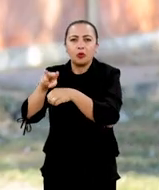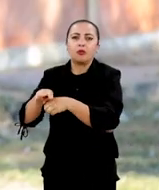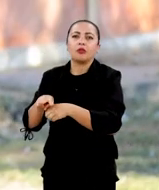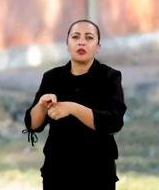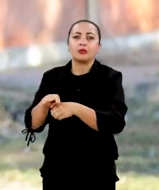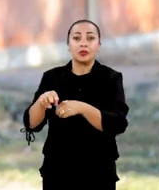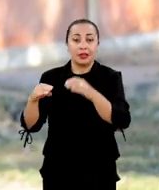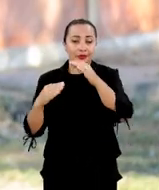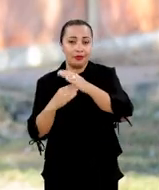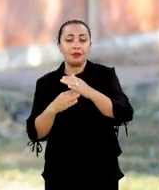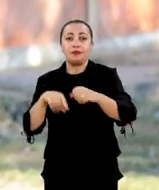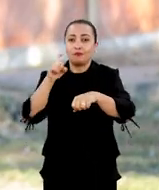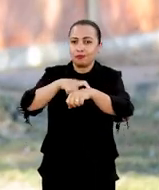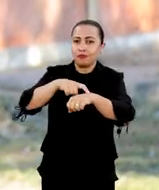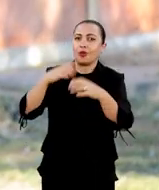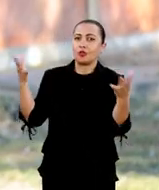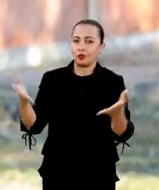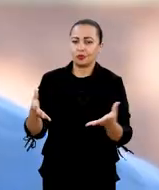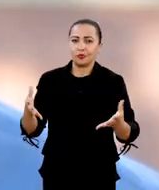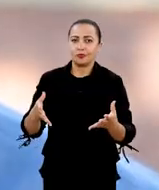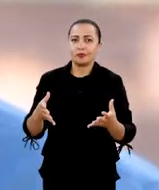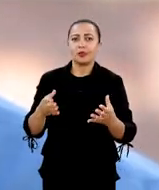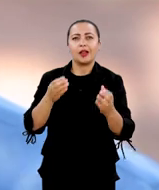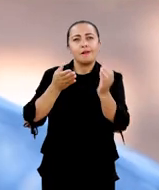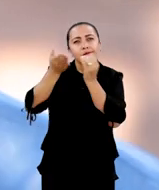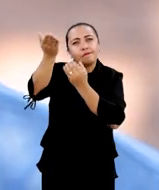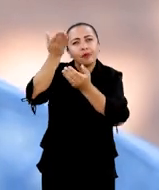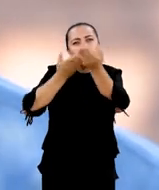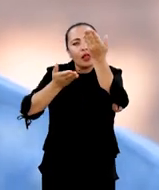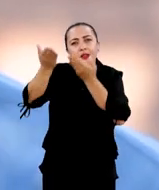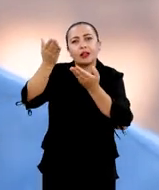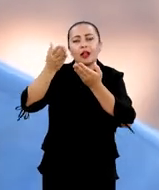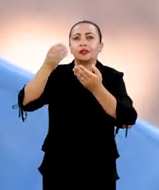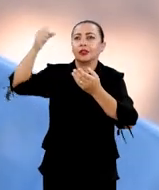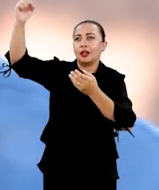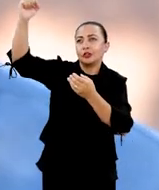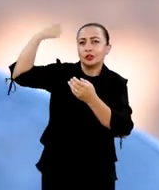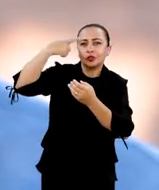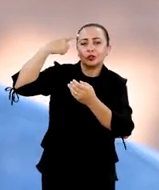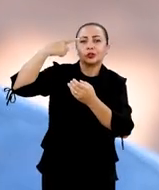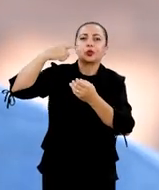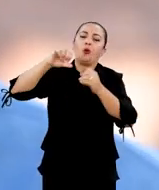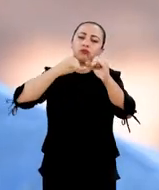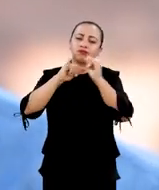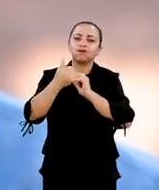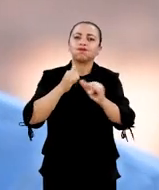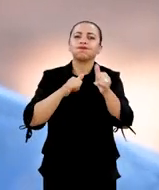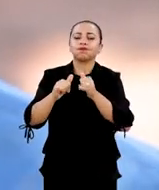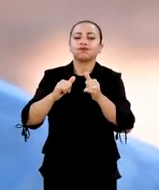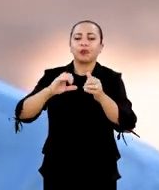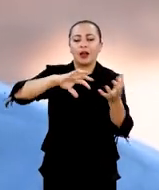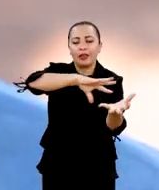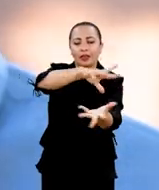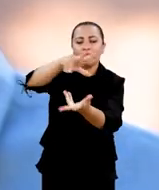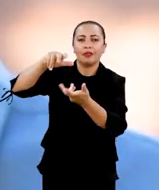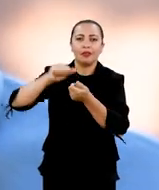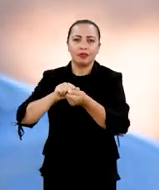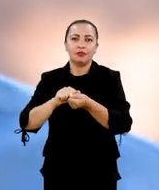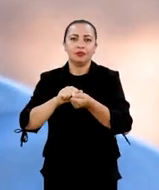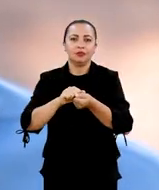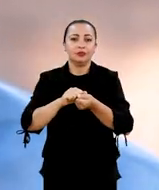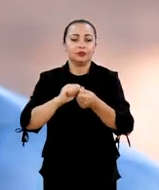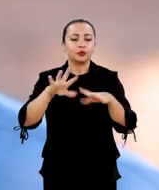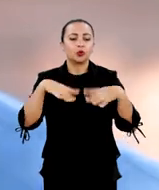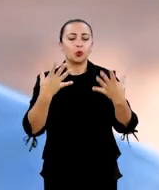monitoramos em tempo real as interações das radiações cósmicas que vêm em direção à